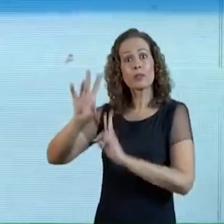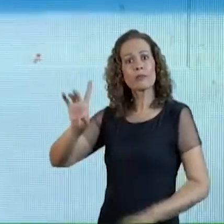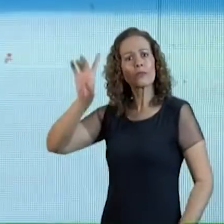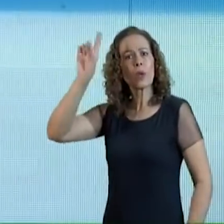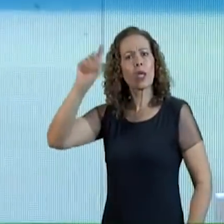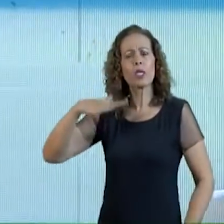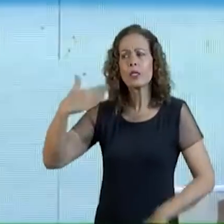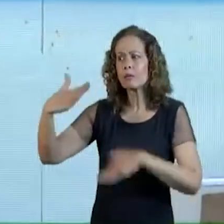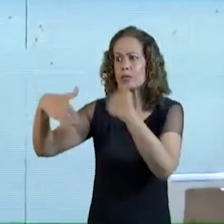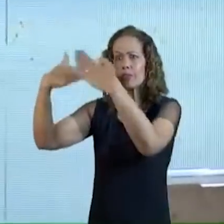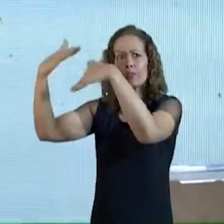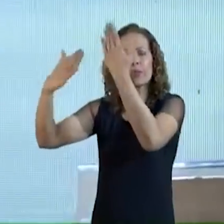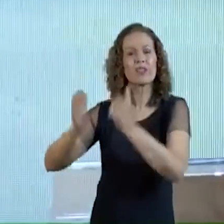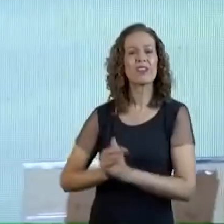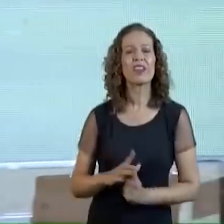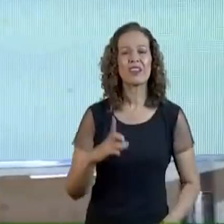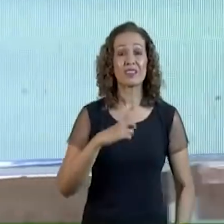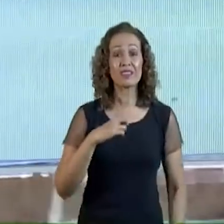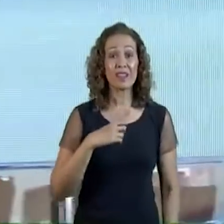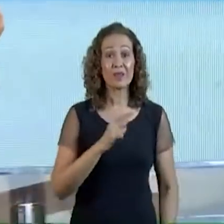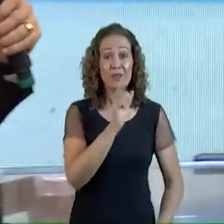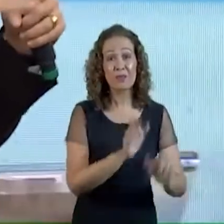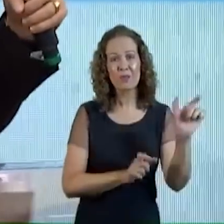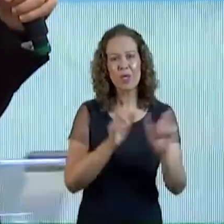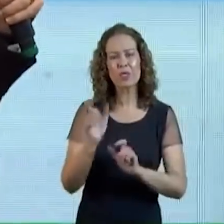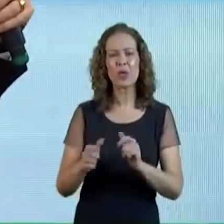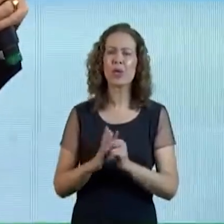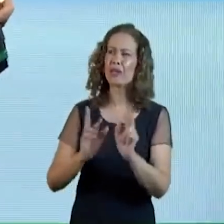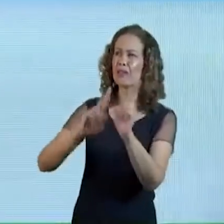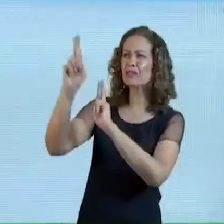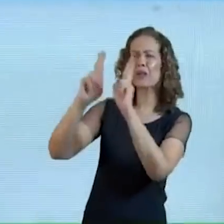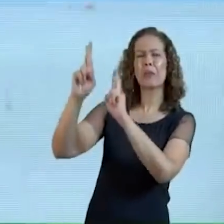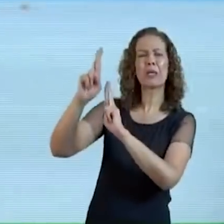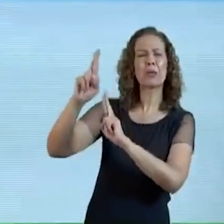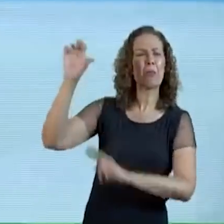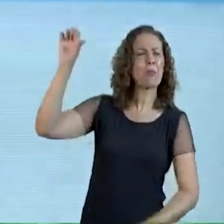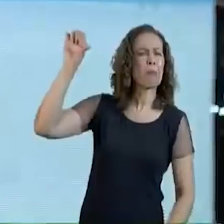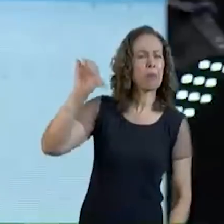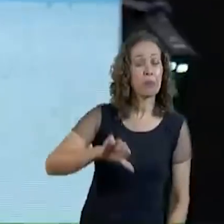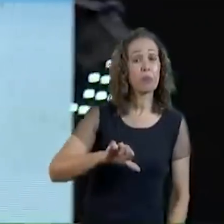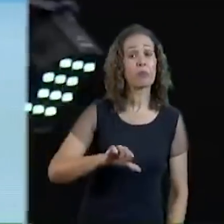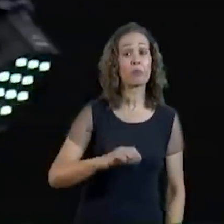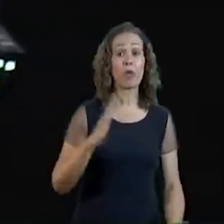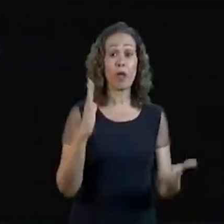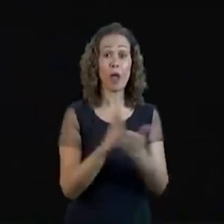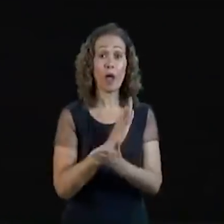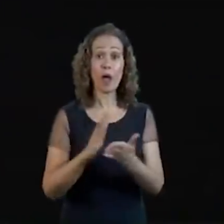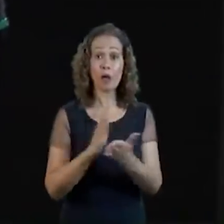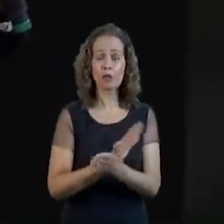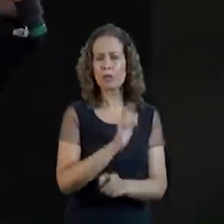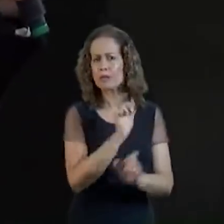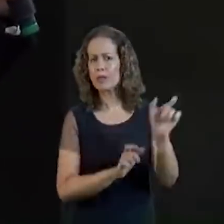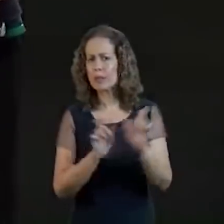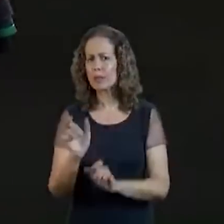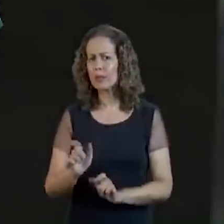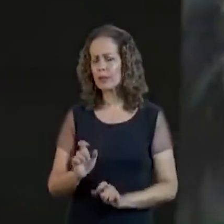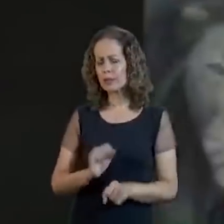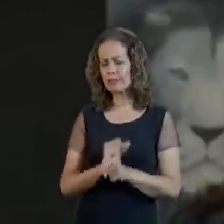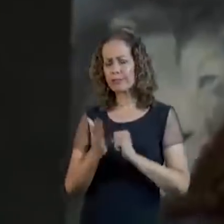retrocedeu na caminhada com Jesus na pandemia E tem gente que estagnou Ele não quer nenhum dos dois Ele quer que a gente